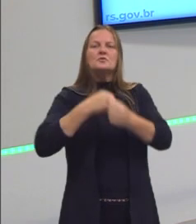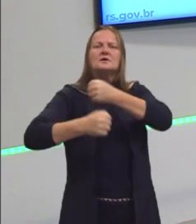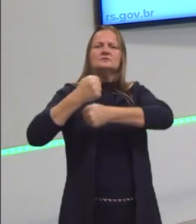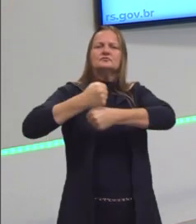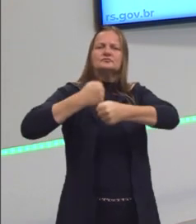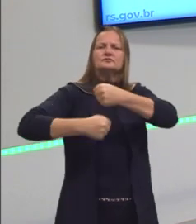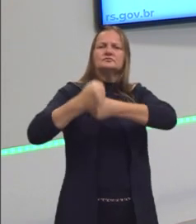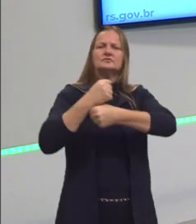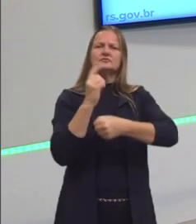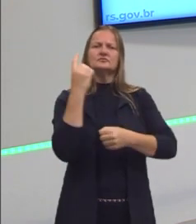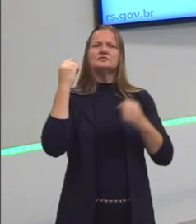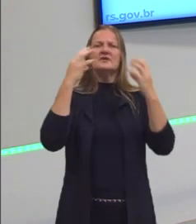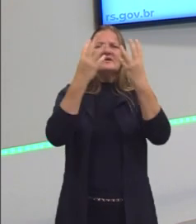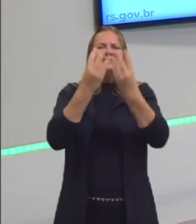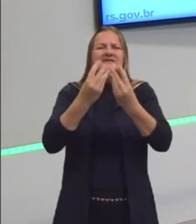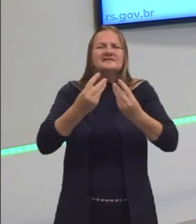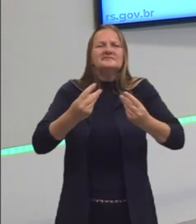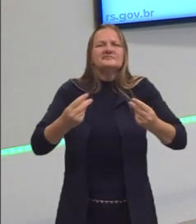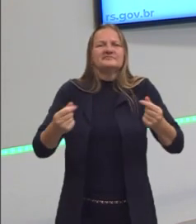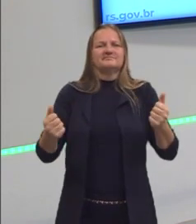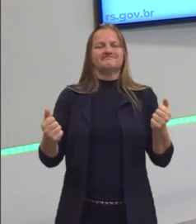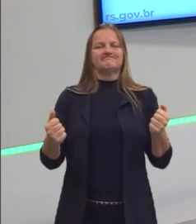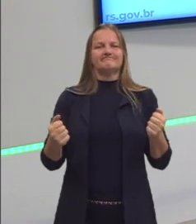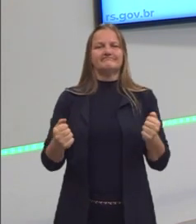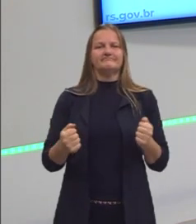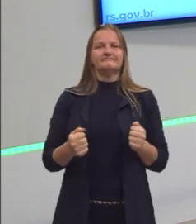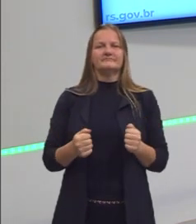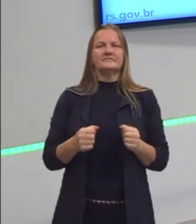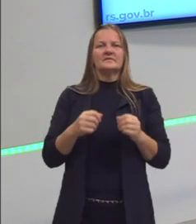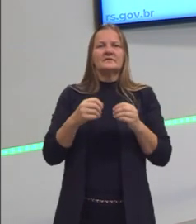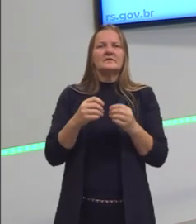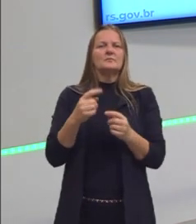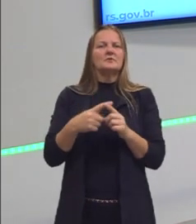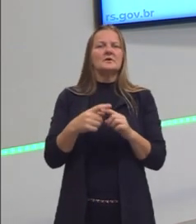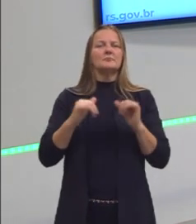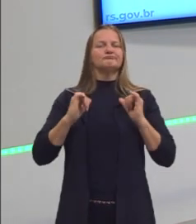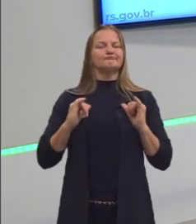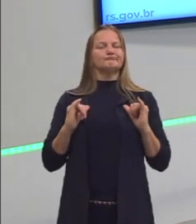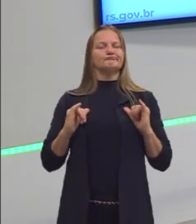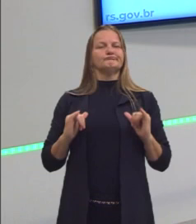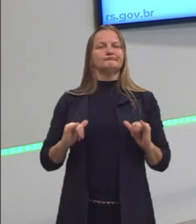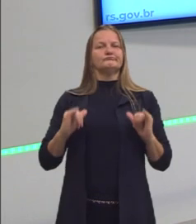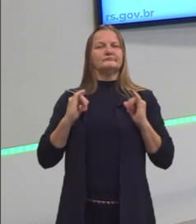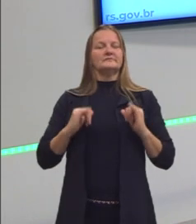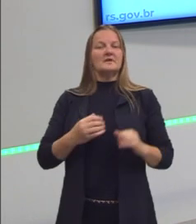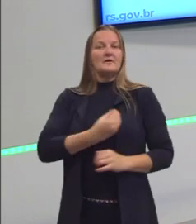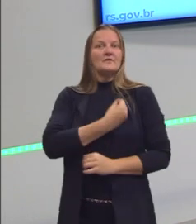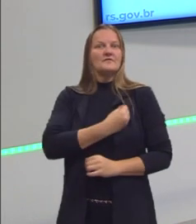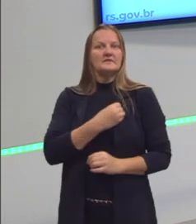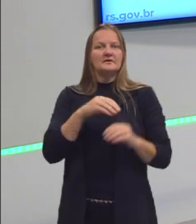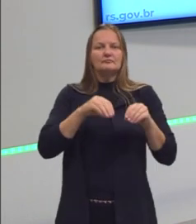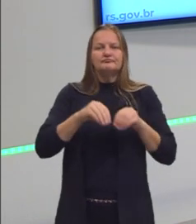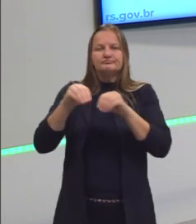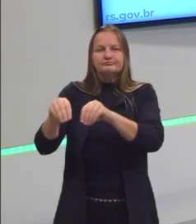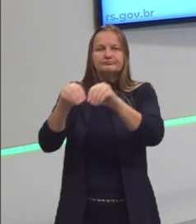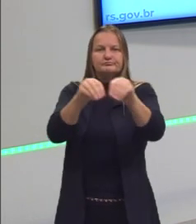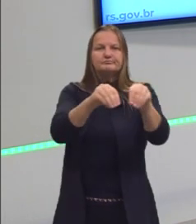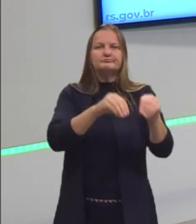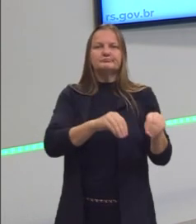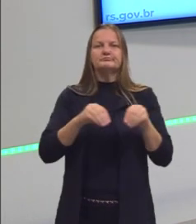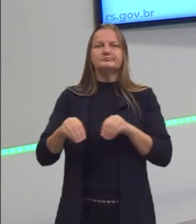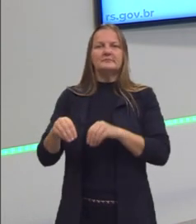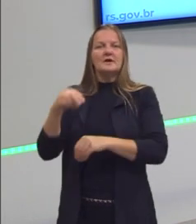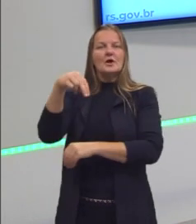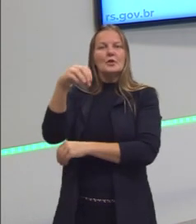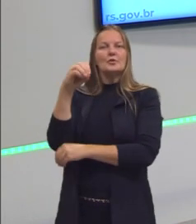E eles provavelmente começaram, então, a se sedentarizar, abandonaram uma vida nômade de andanças por aí